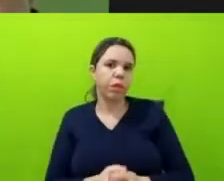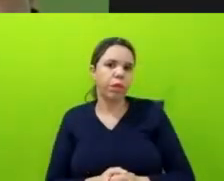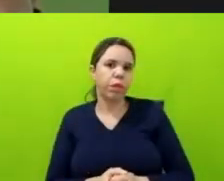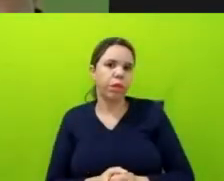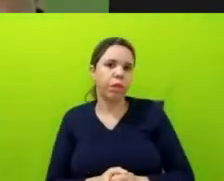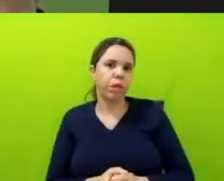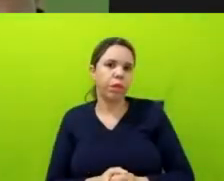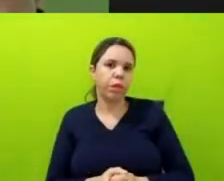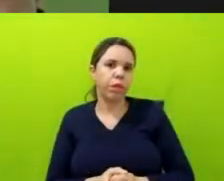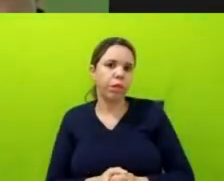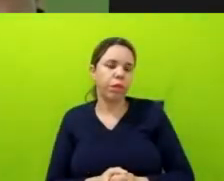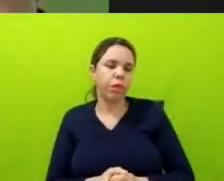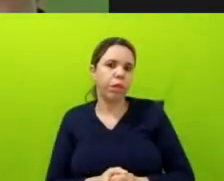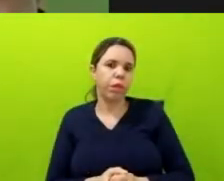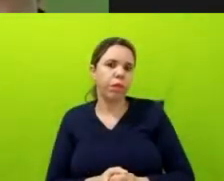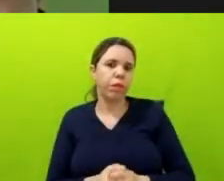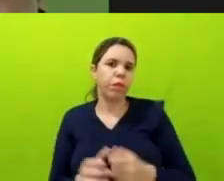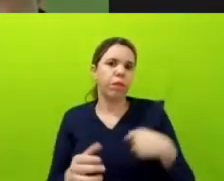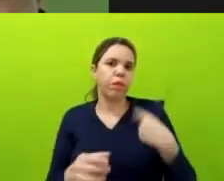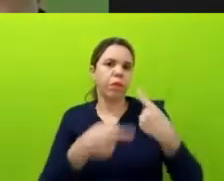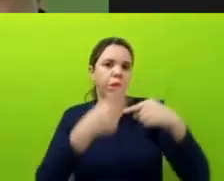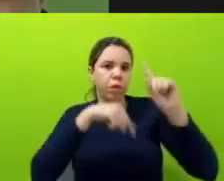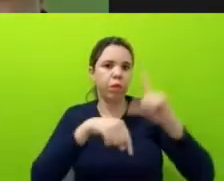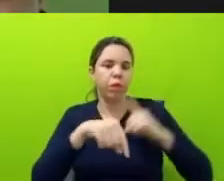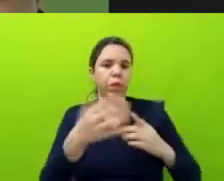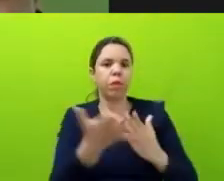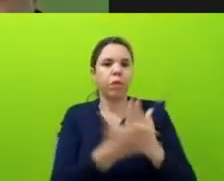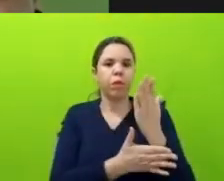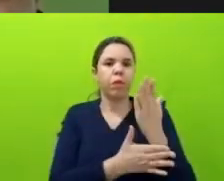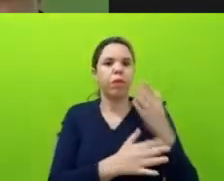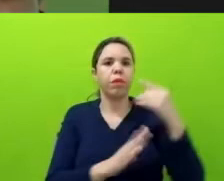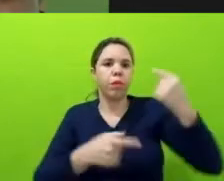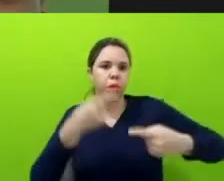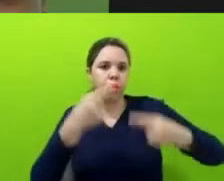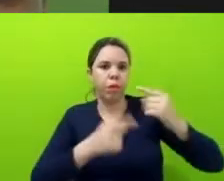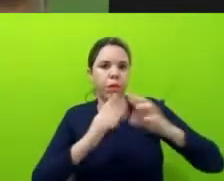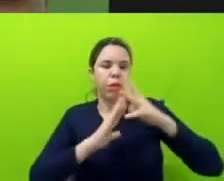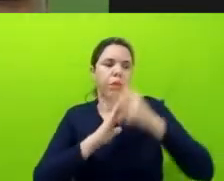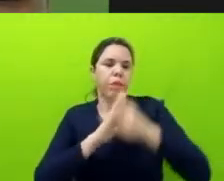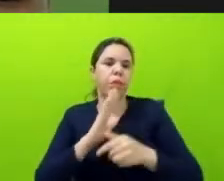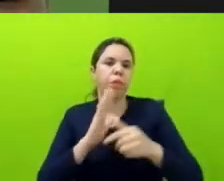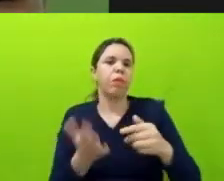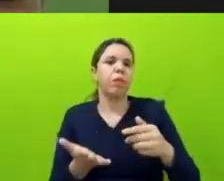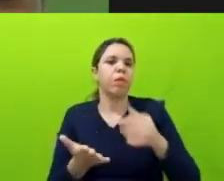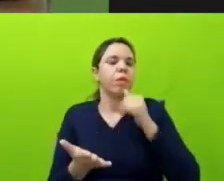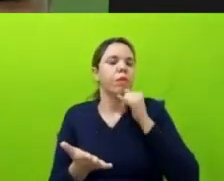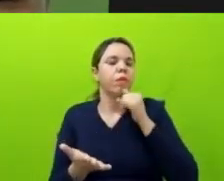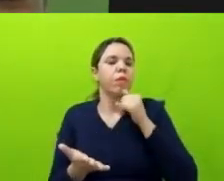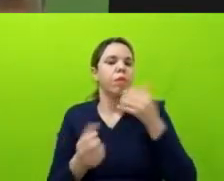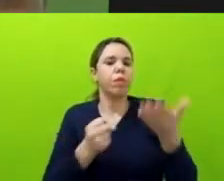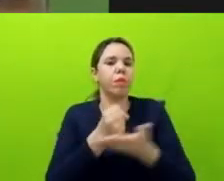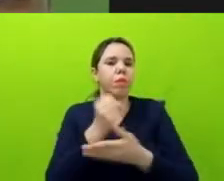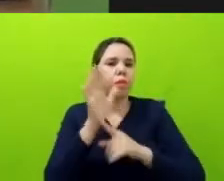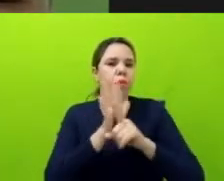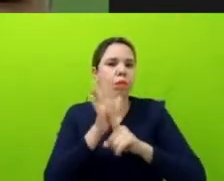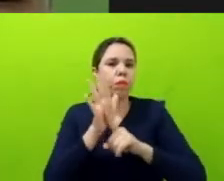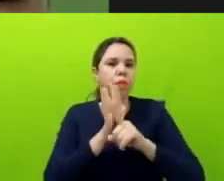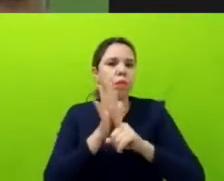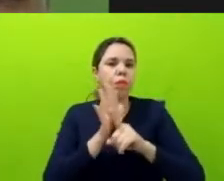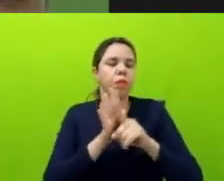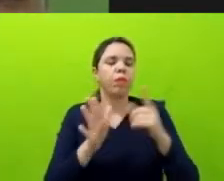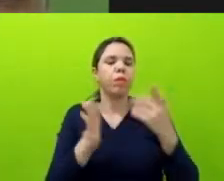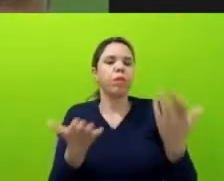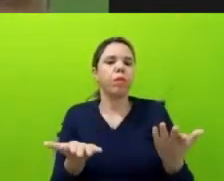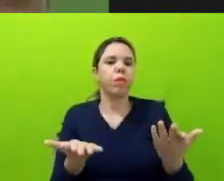execução das políticas ambientais? E ainda com base nessa experiência, quais seriam as informações mais difíceis de se obter,